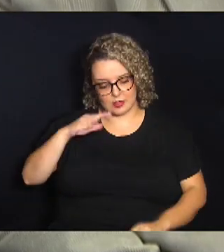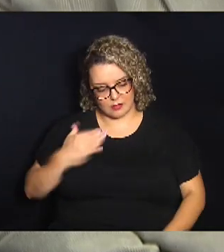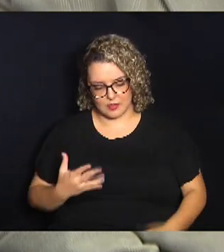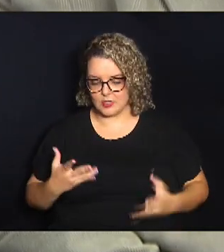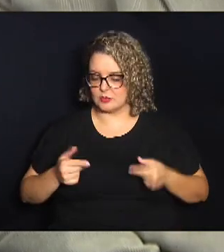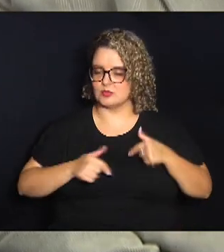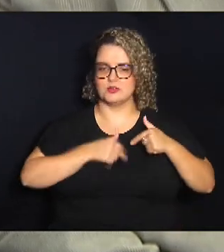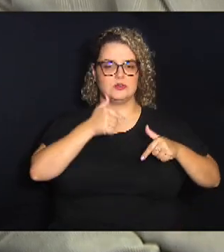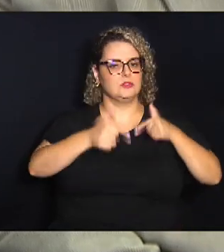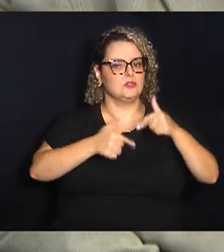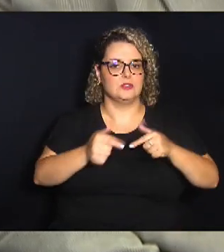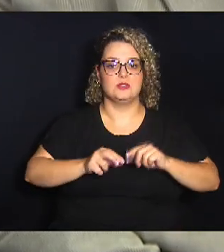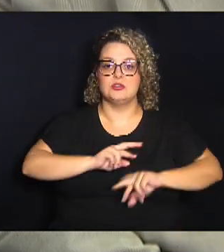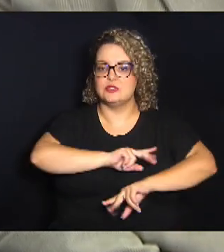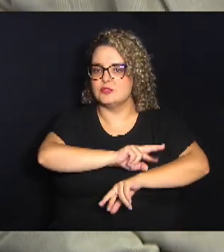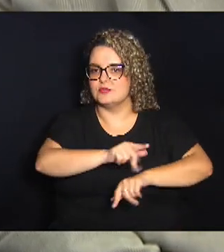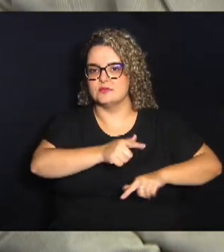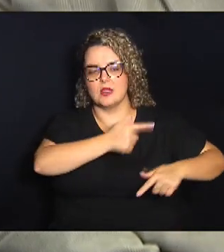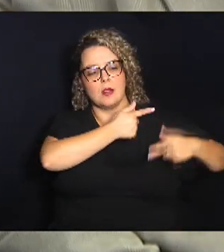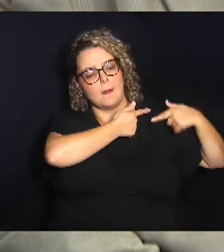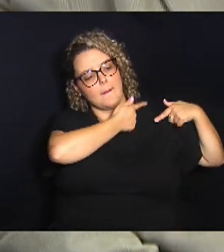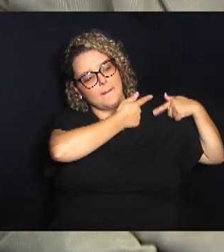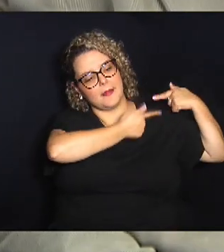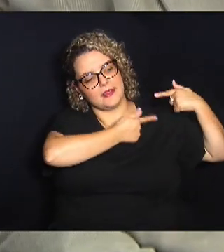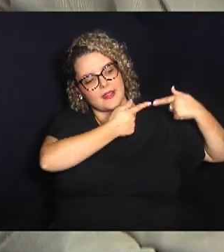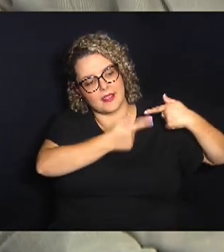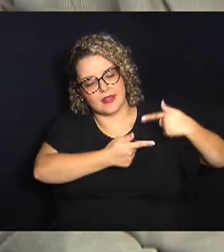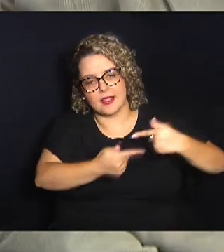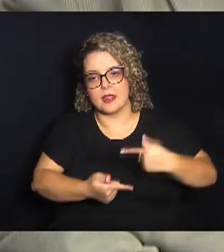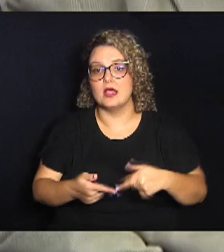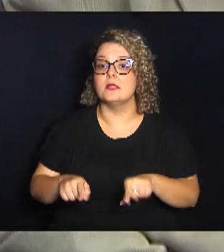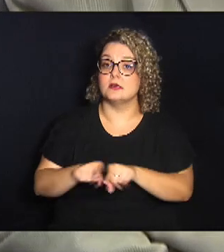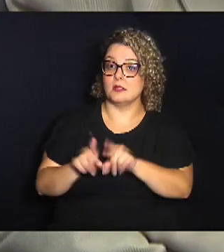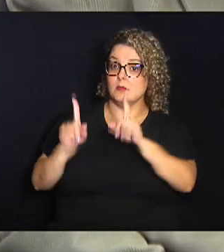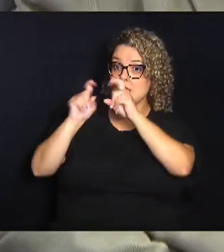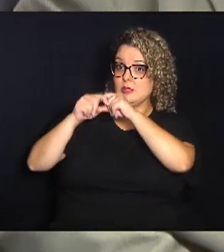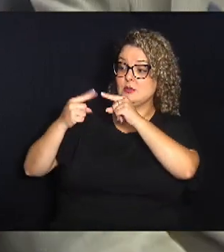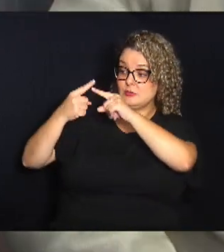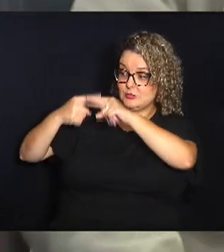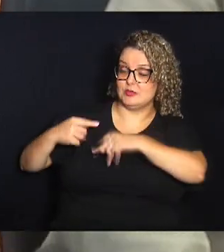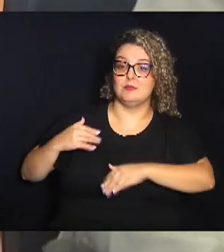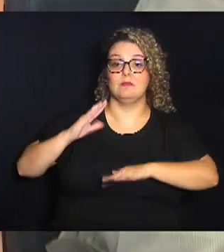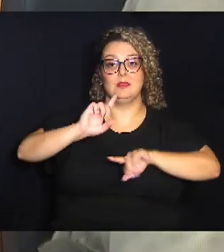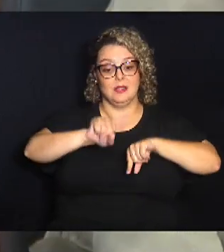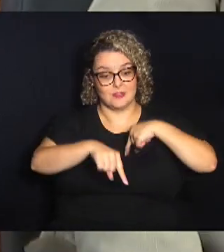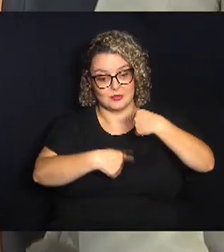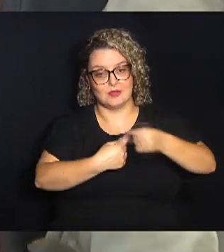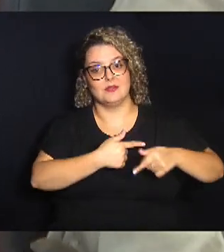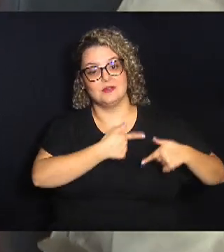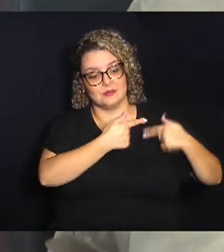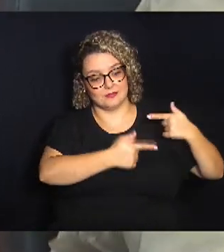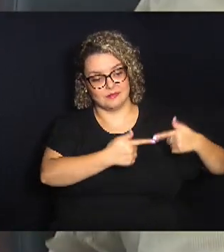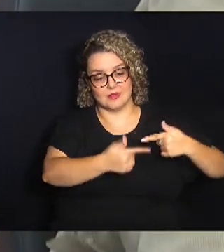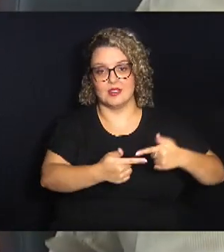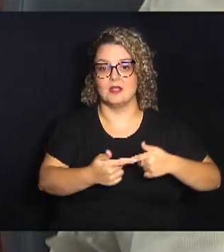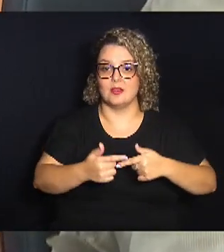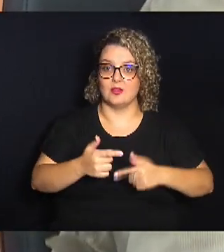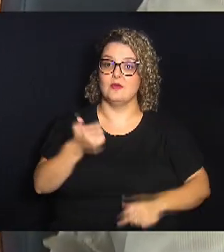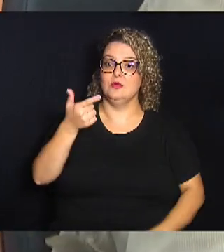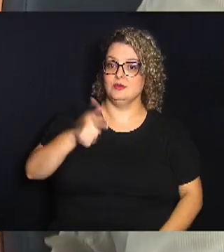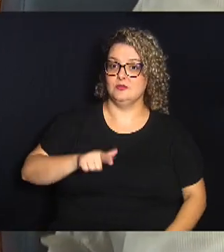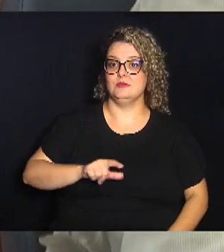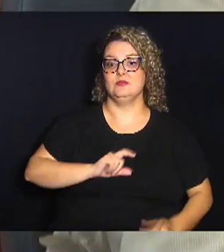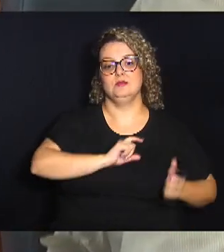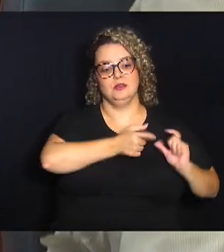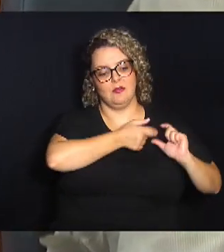trabalho de várias gerações. Fica também o desafio para as próximas gerações seguirem essa tradição